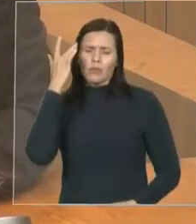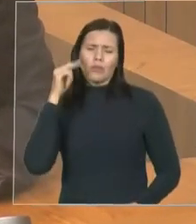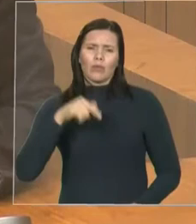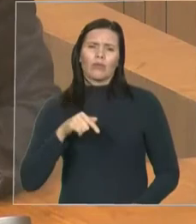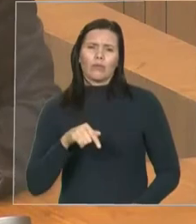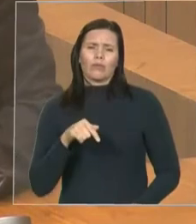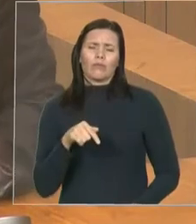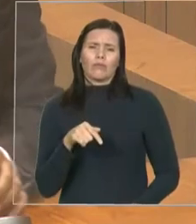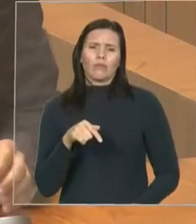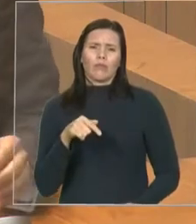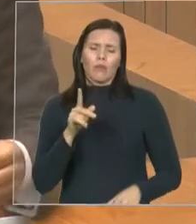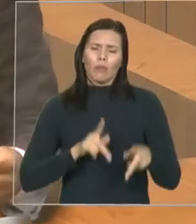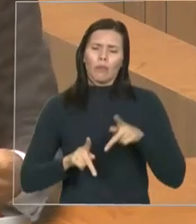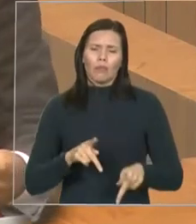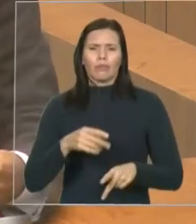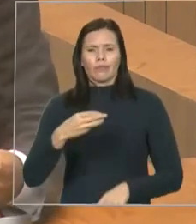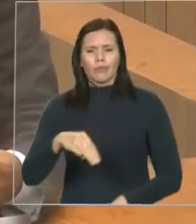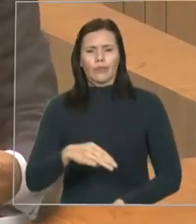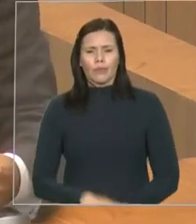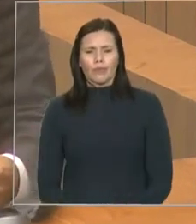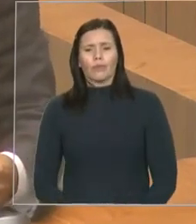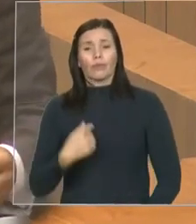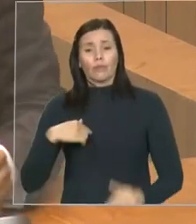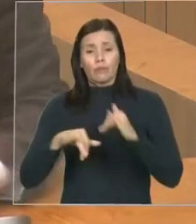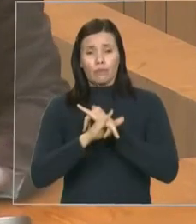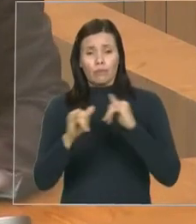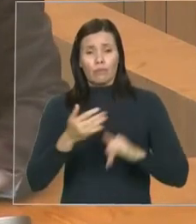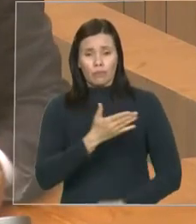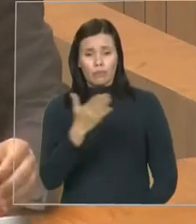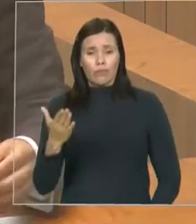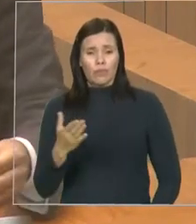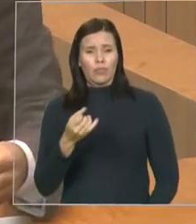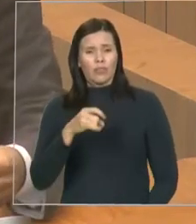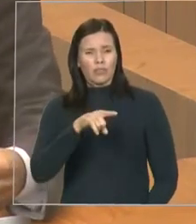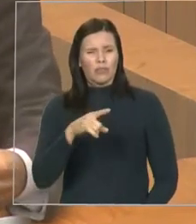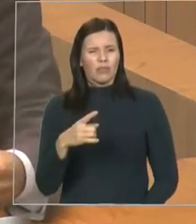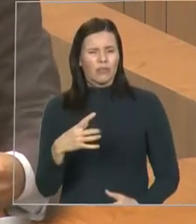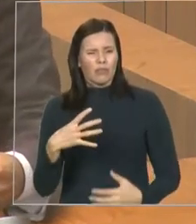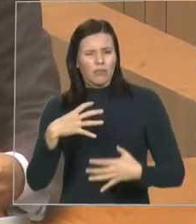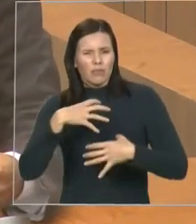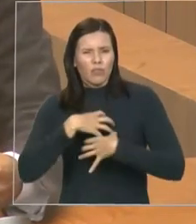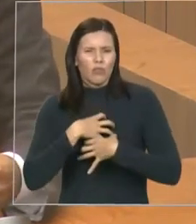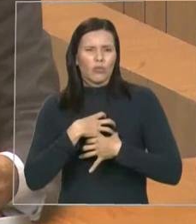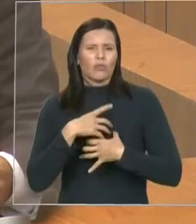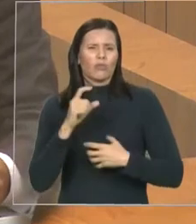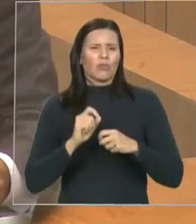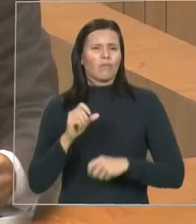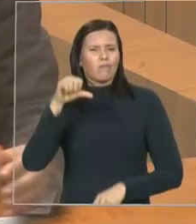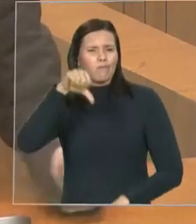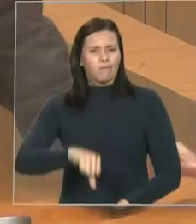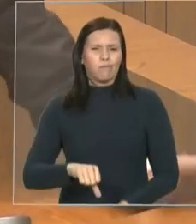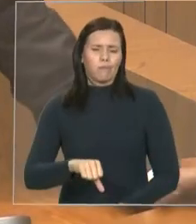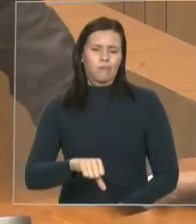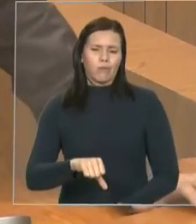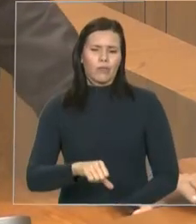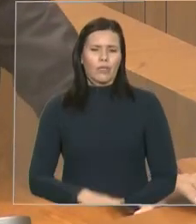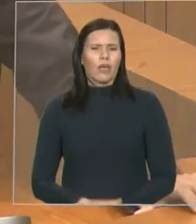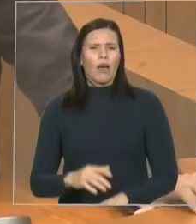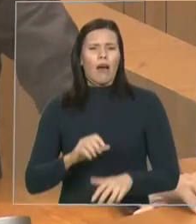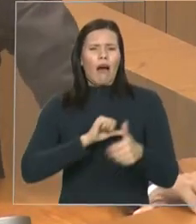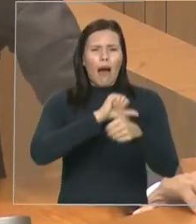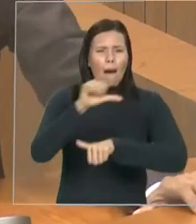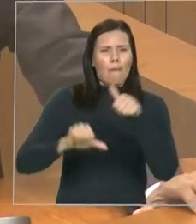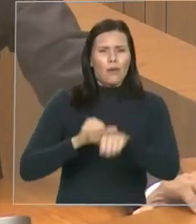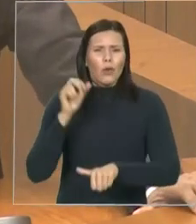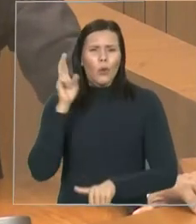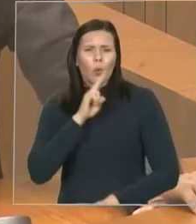alertar que todos os candidatos prejudicados com as alterações que não estavam previstos no edital no concurso da